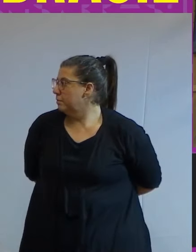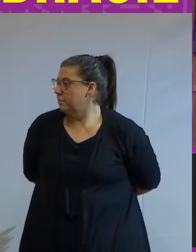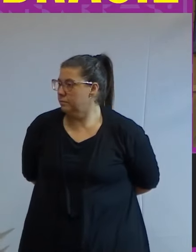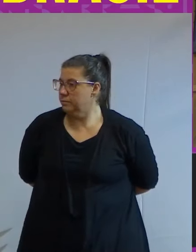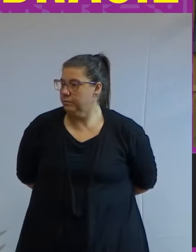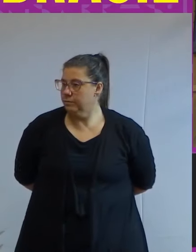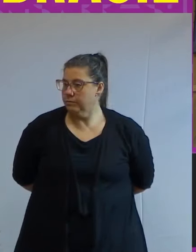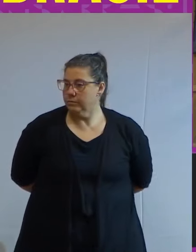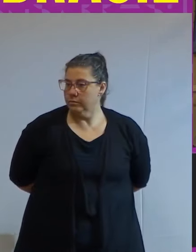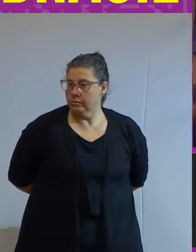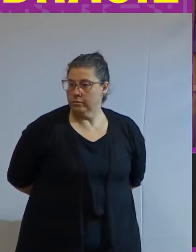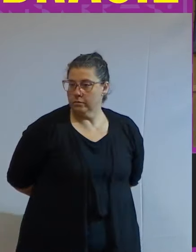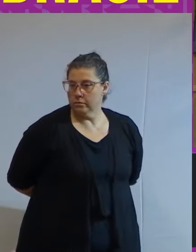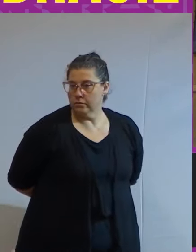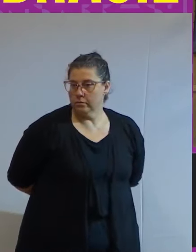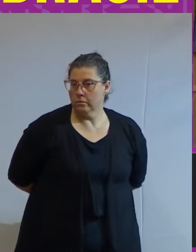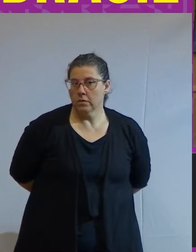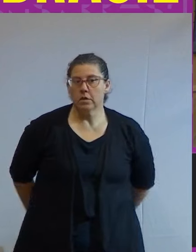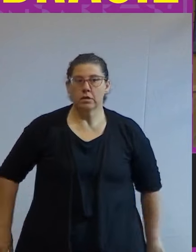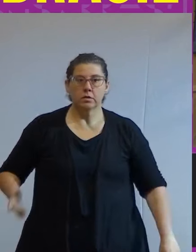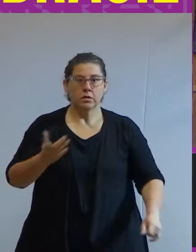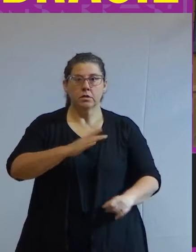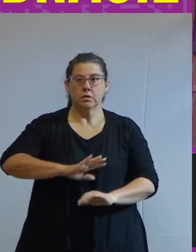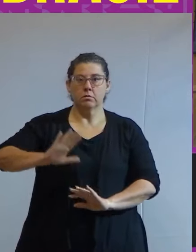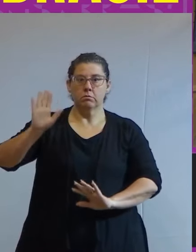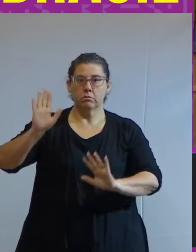se você pudesse se manifestar